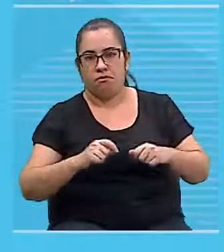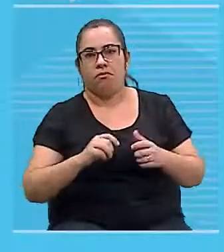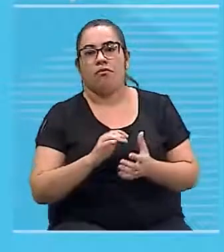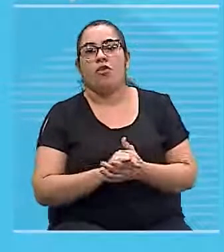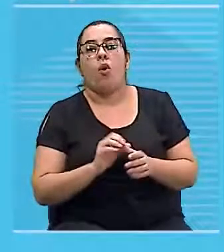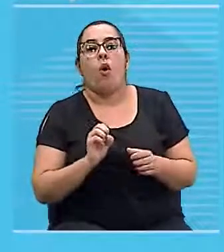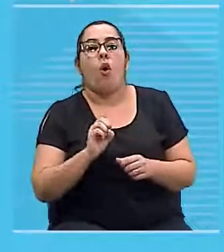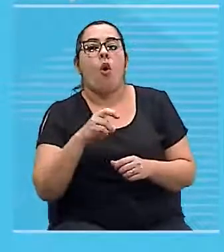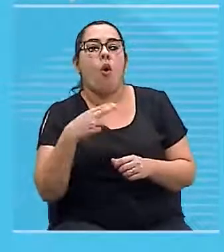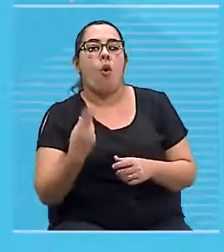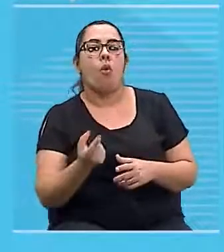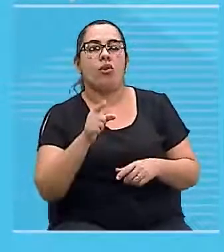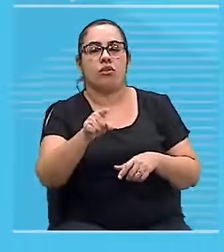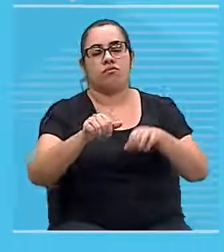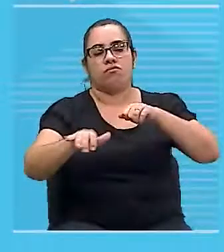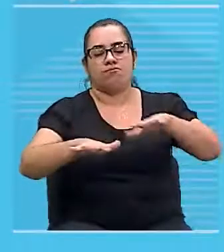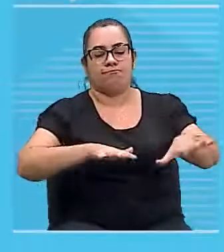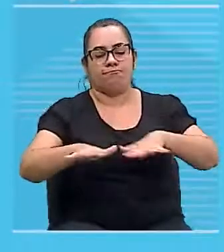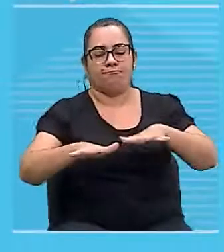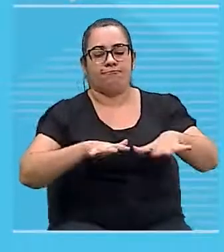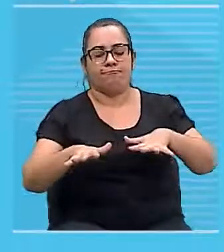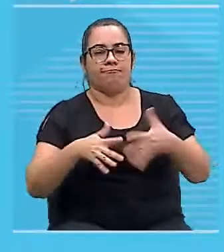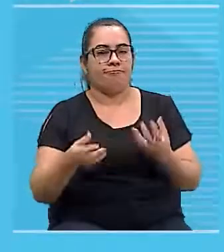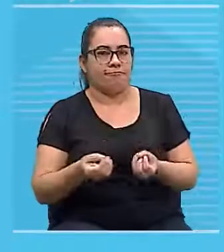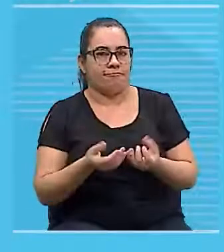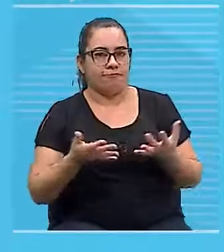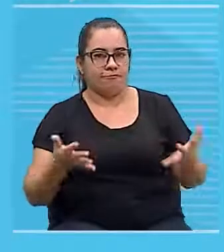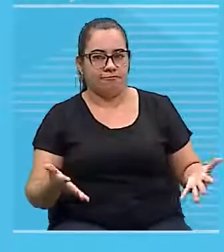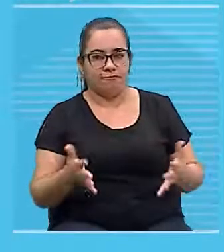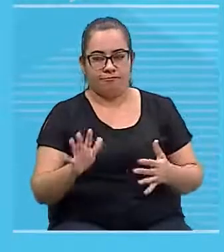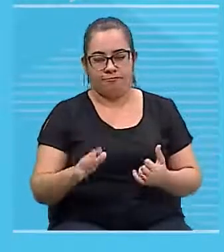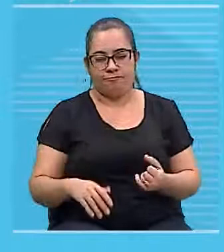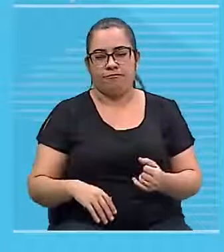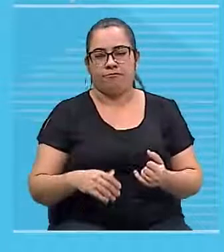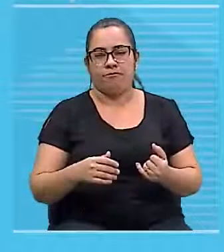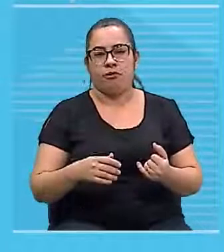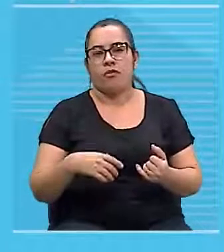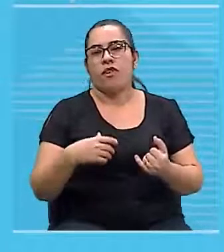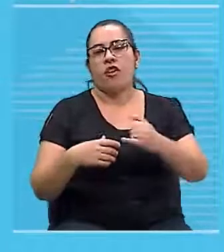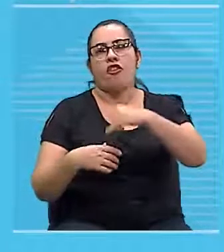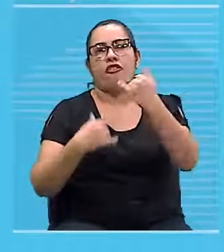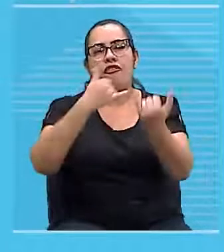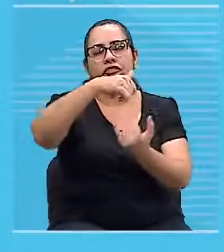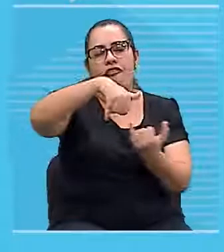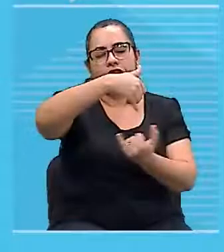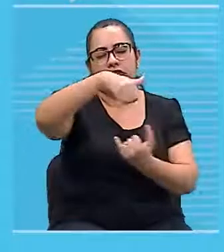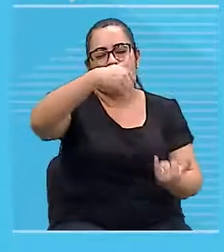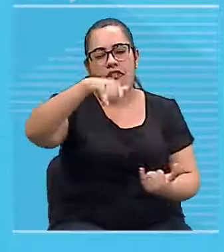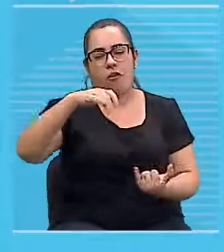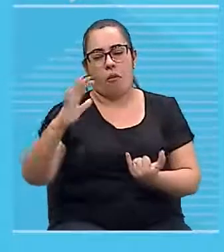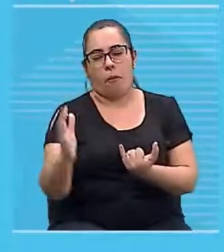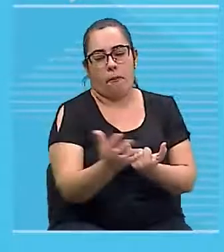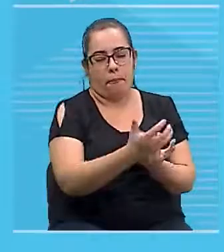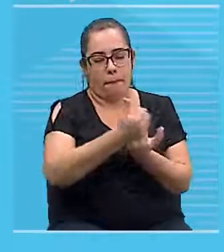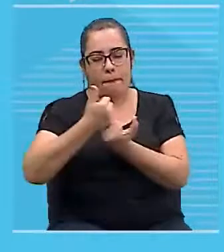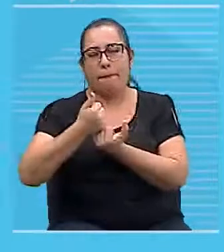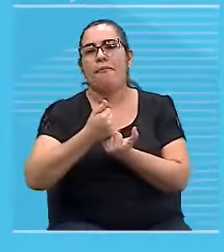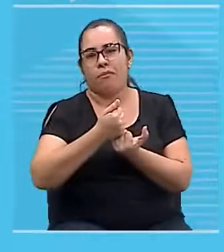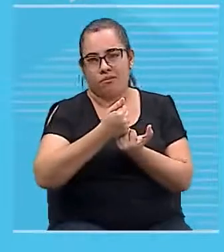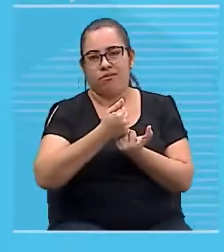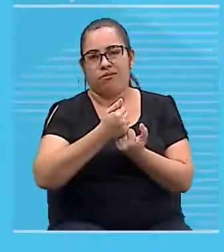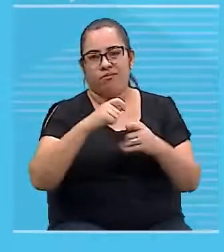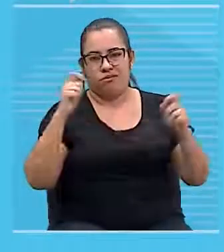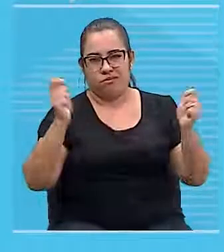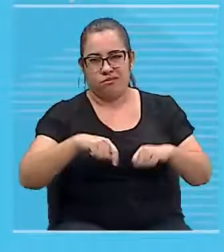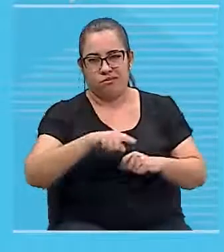ou você faz esse movimento de fechar o fio. Certo? Show de bola,